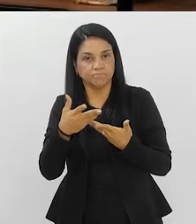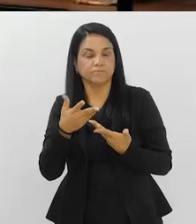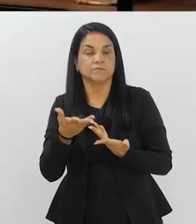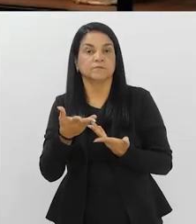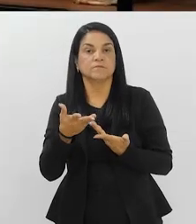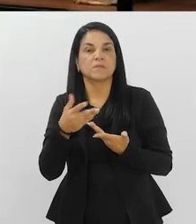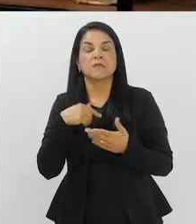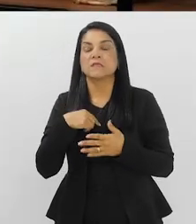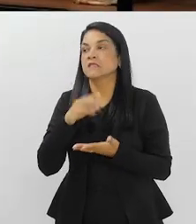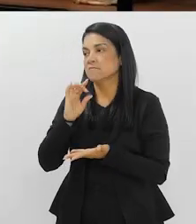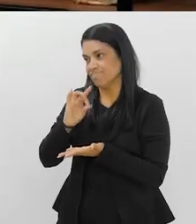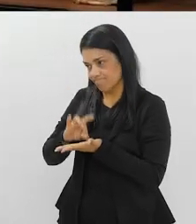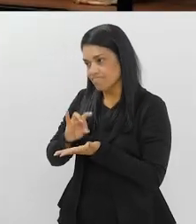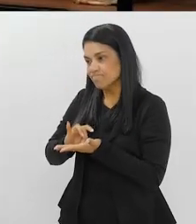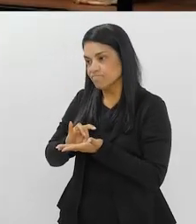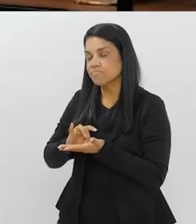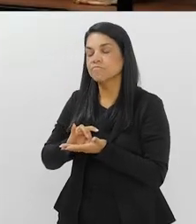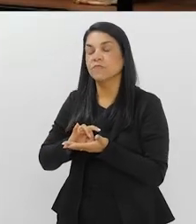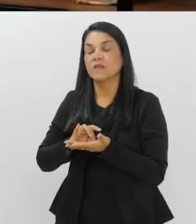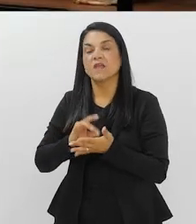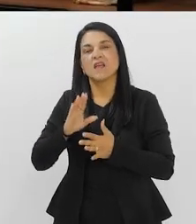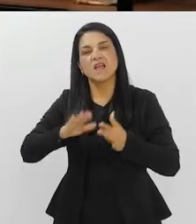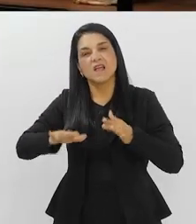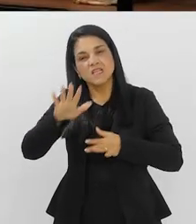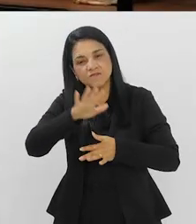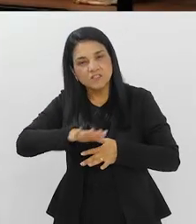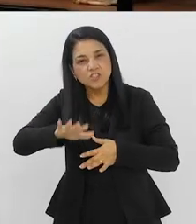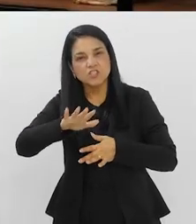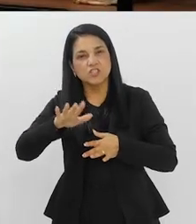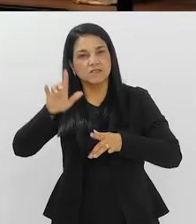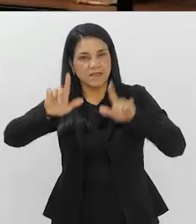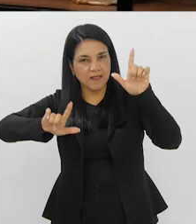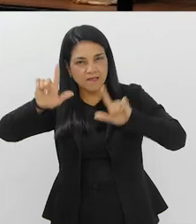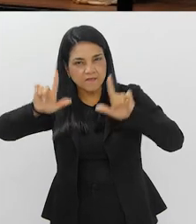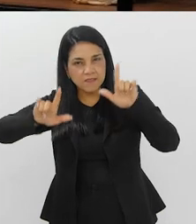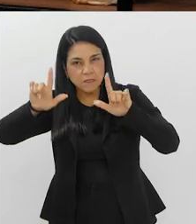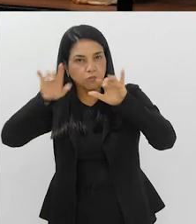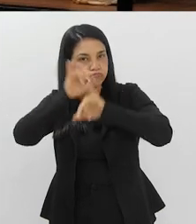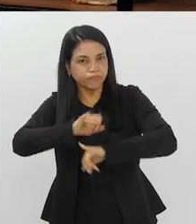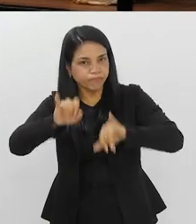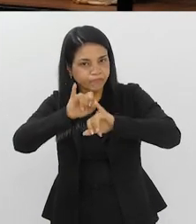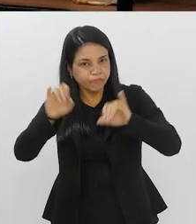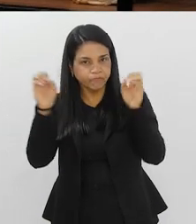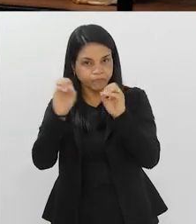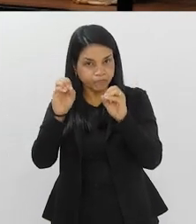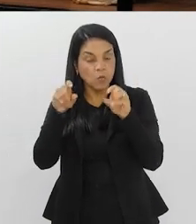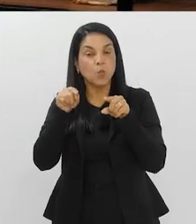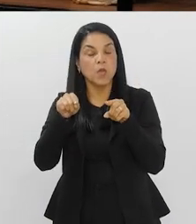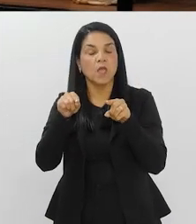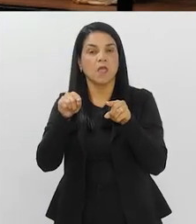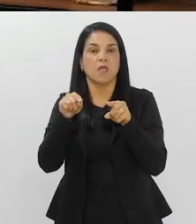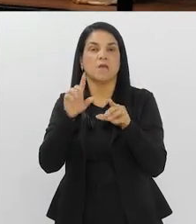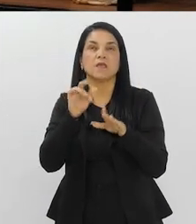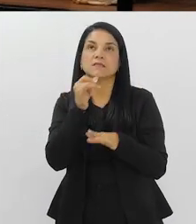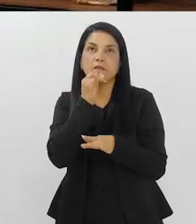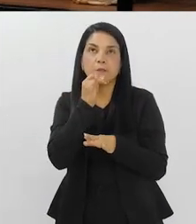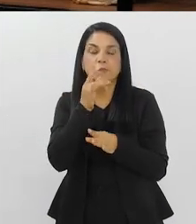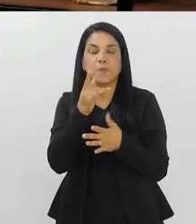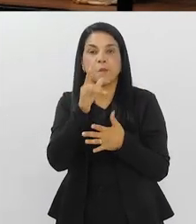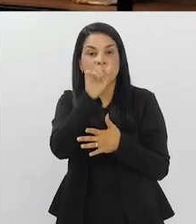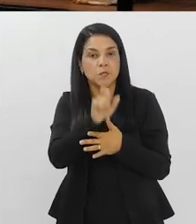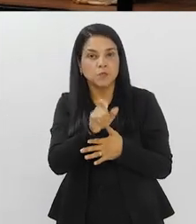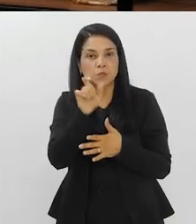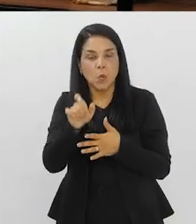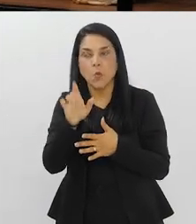é. Na verdade, às vezes, o que a gente pode não ver de uma forma geral na mídia, são as complicações, né?